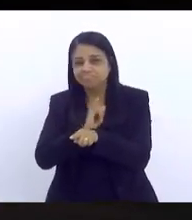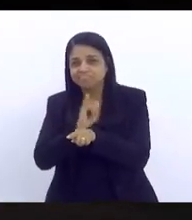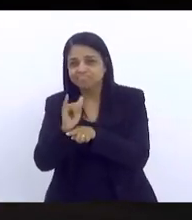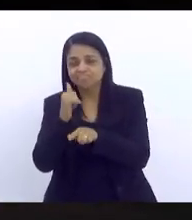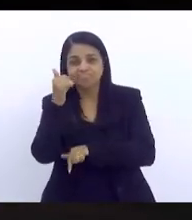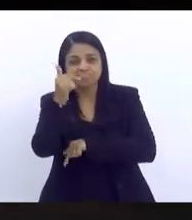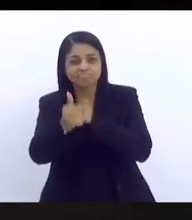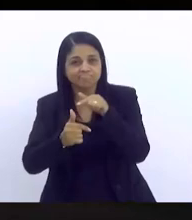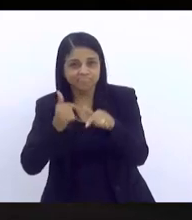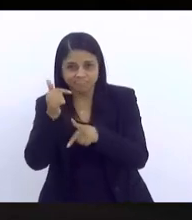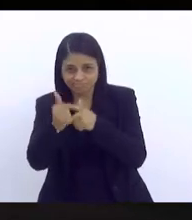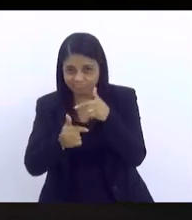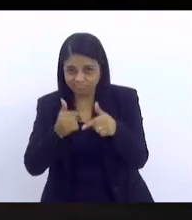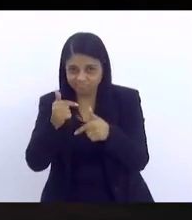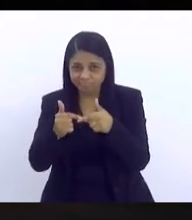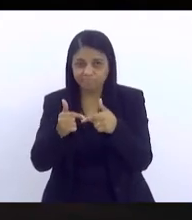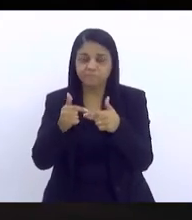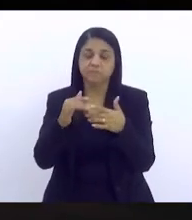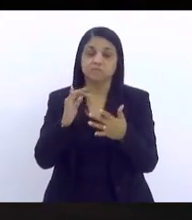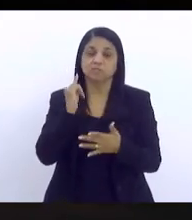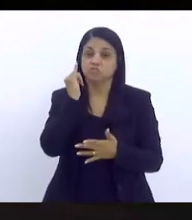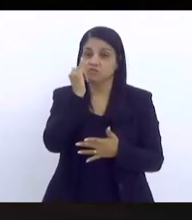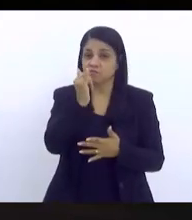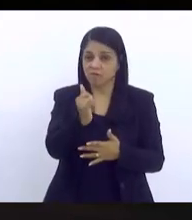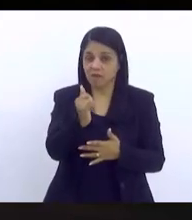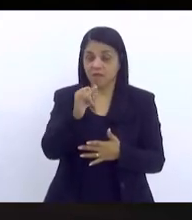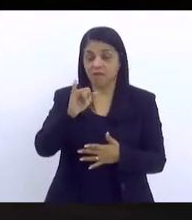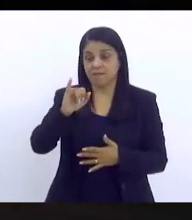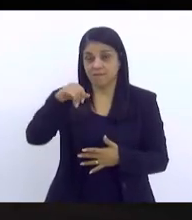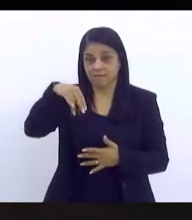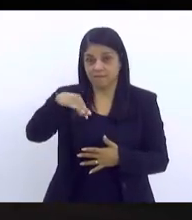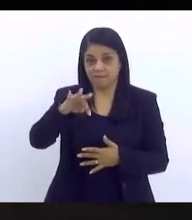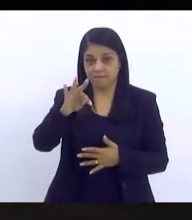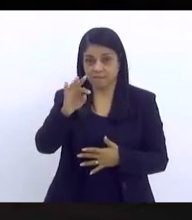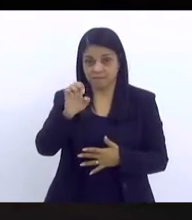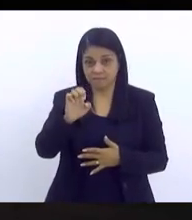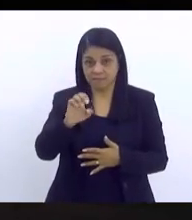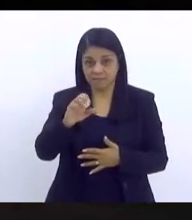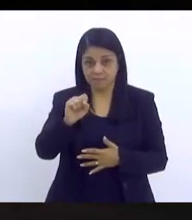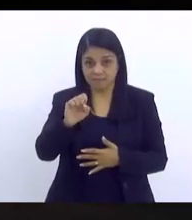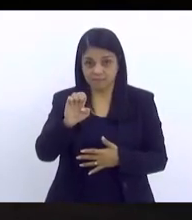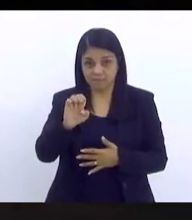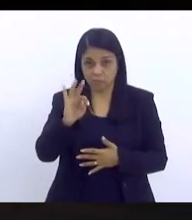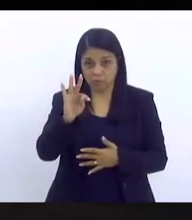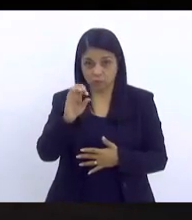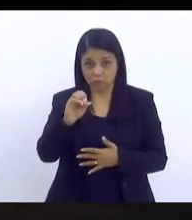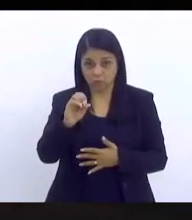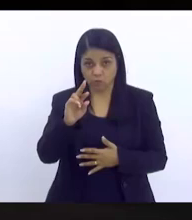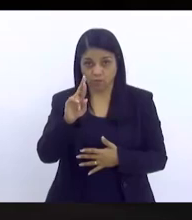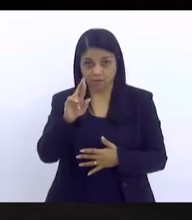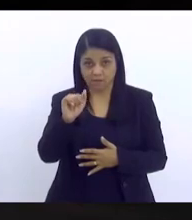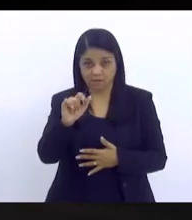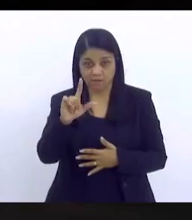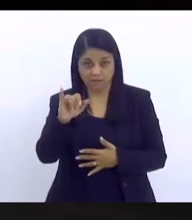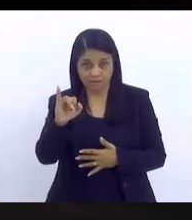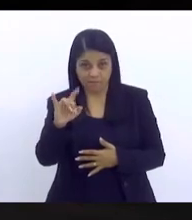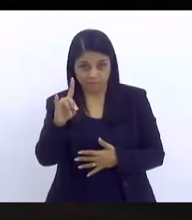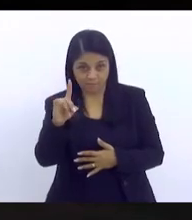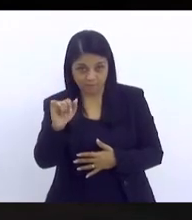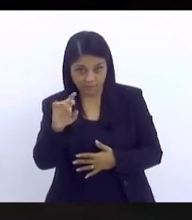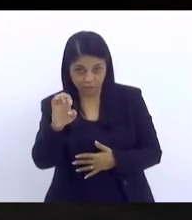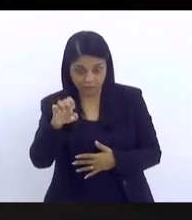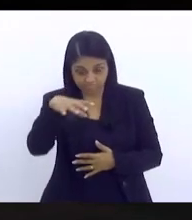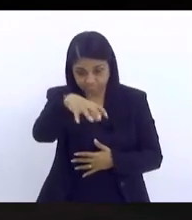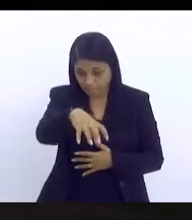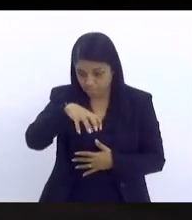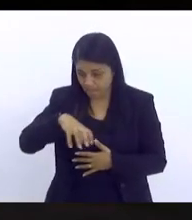trabalho. Então a gente fala de intersetorialidade e muitas vezes a gente sequer conhece